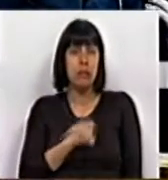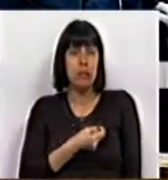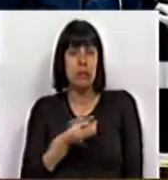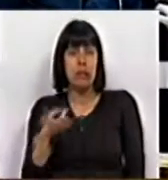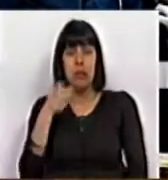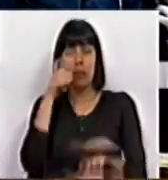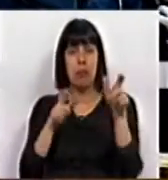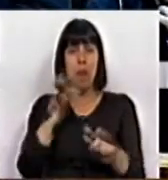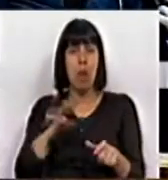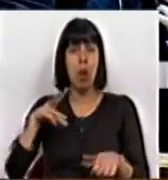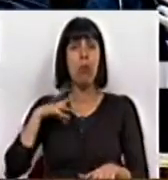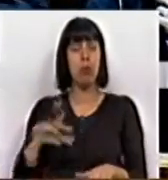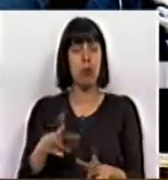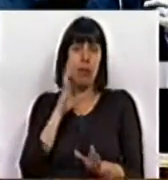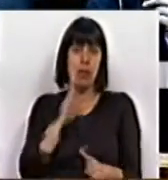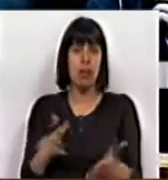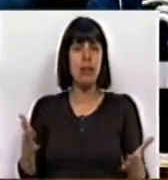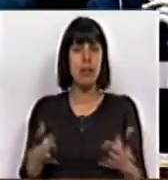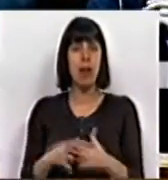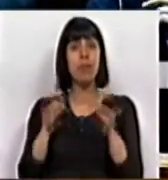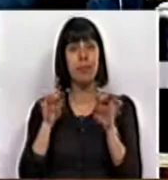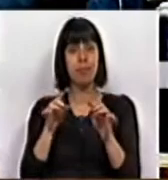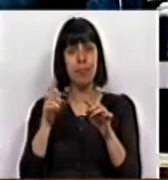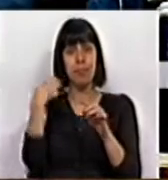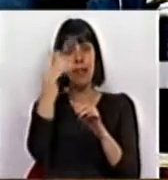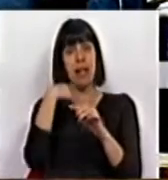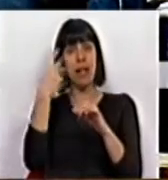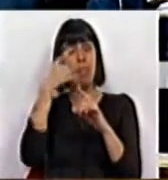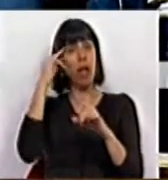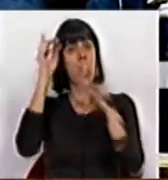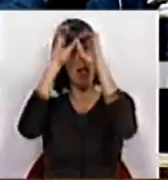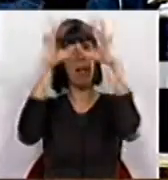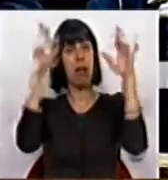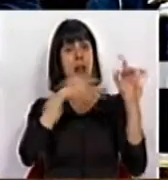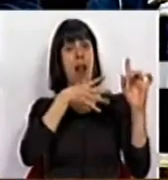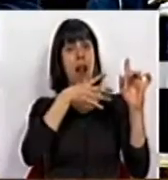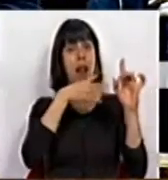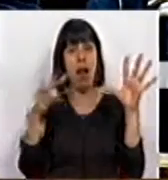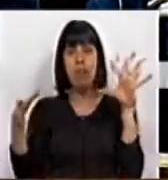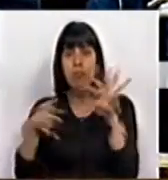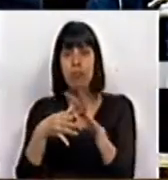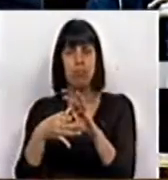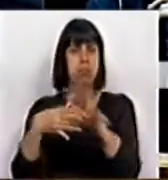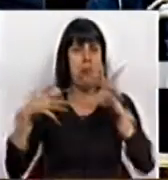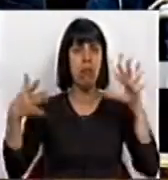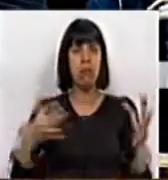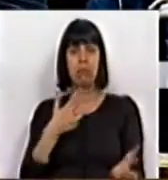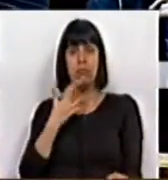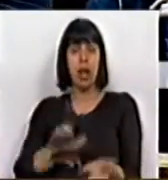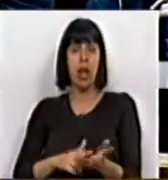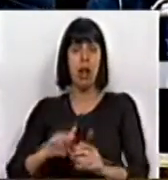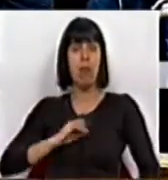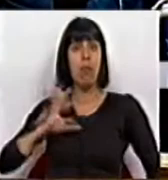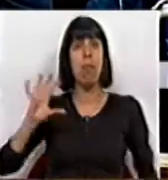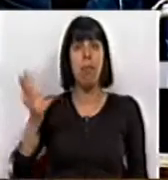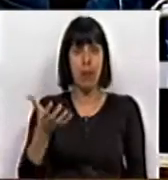portugueses, sabe que essa imagem idílica não corresponde à realidade do nosso